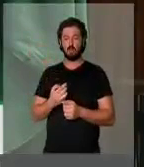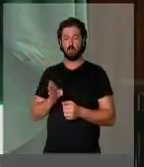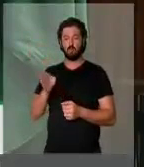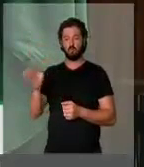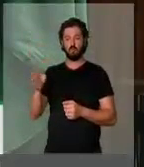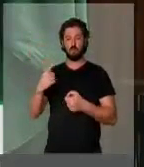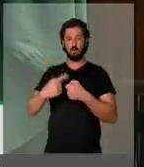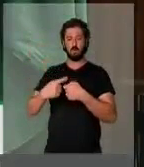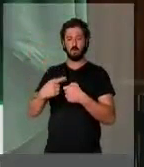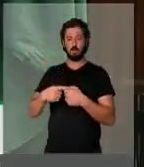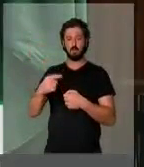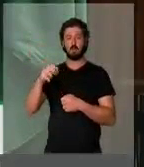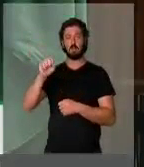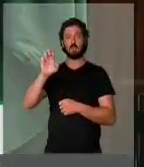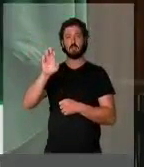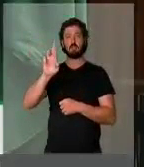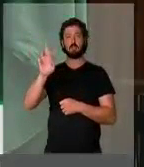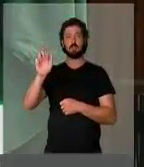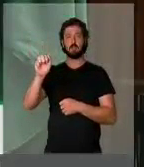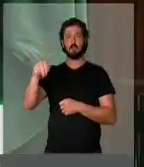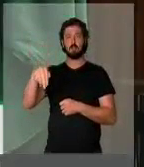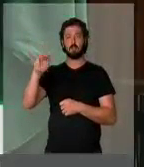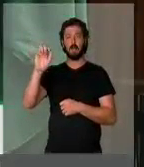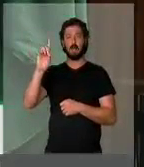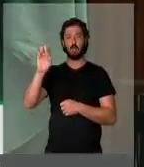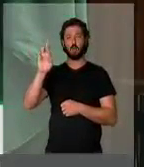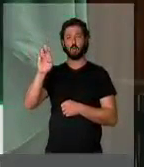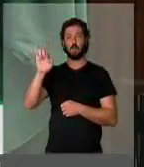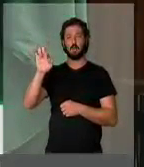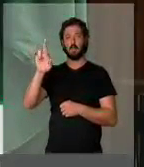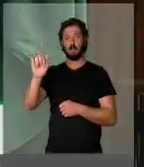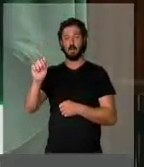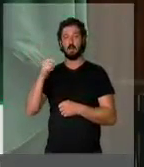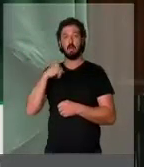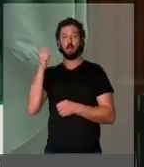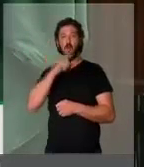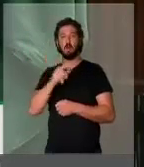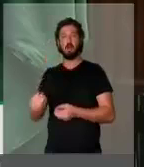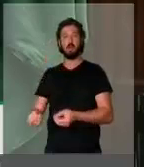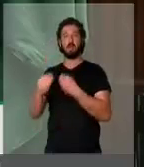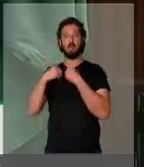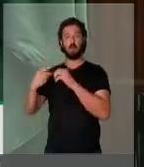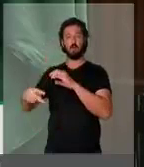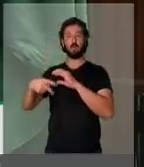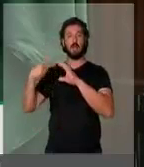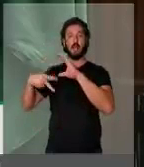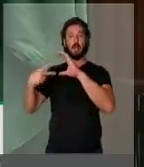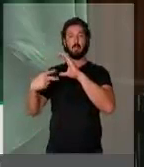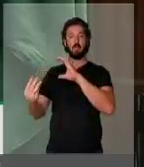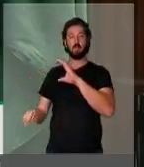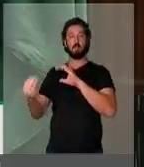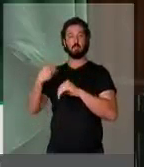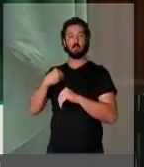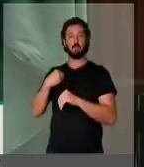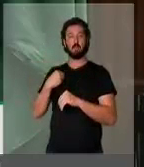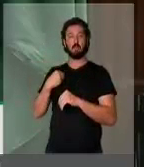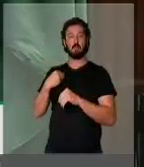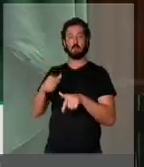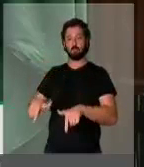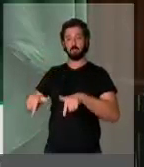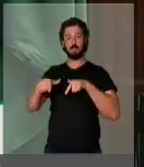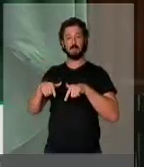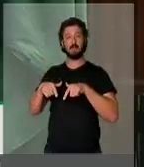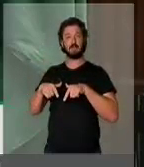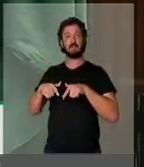estive no município de Sena Madureira e fui agraciado pela Câmara Municipal daquele município com o título de